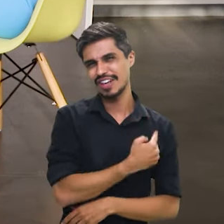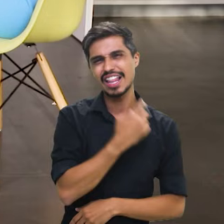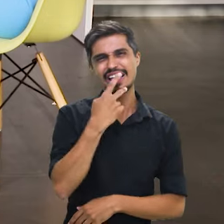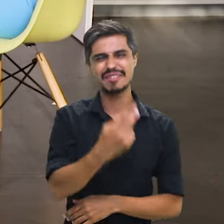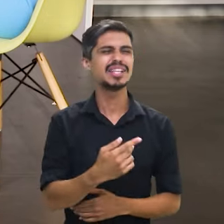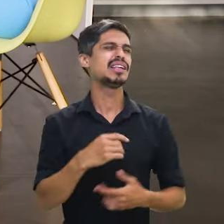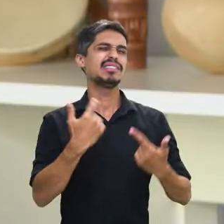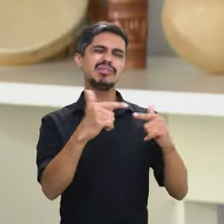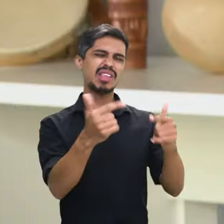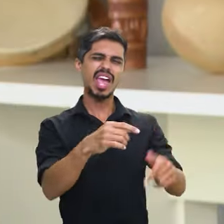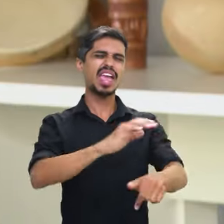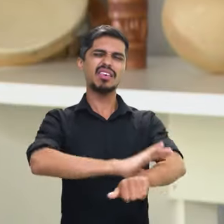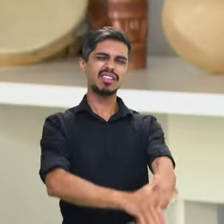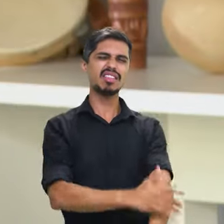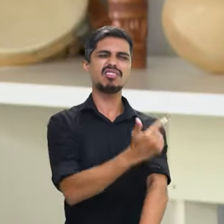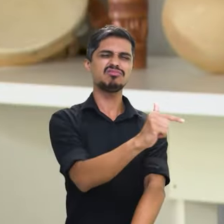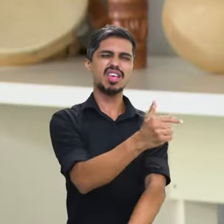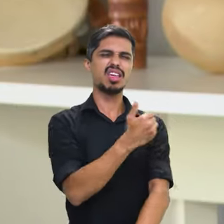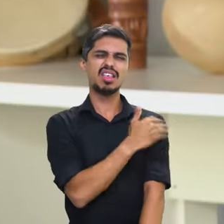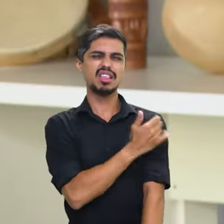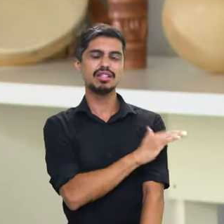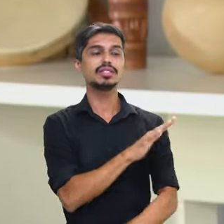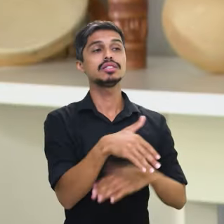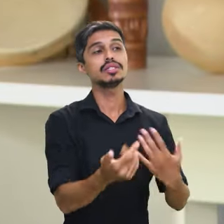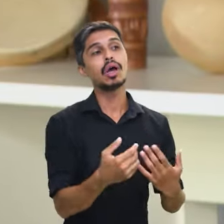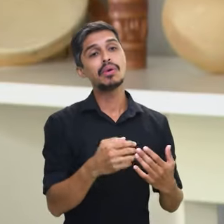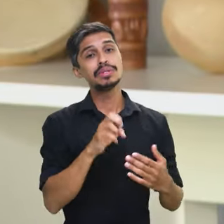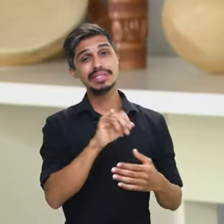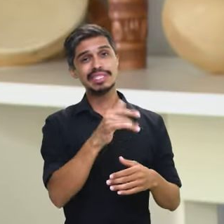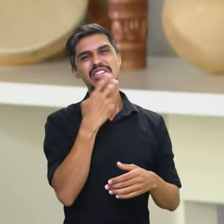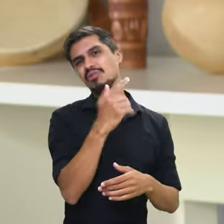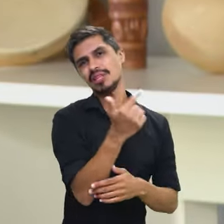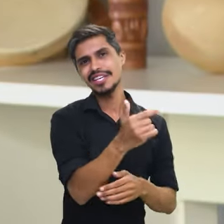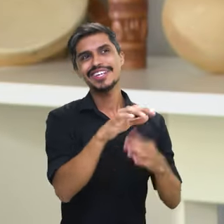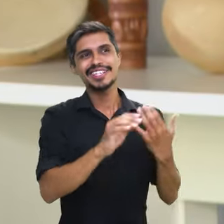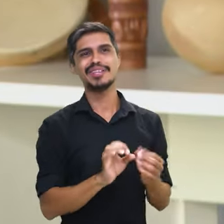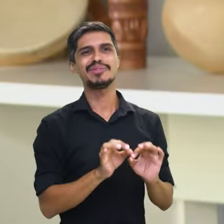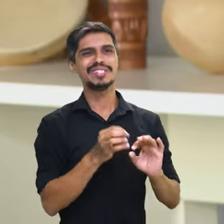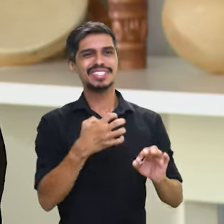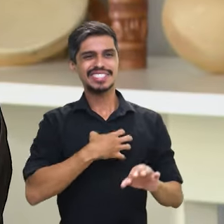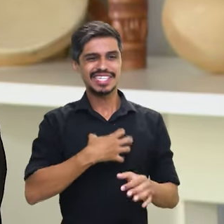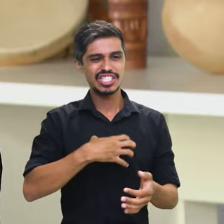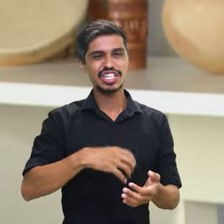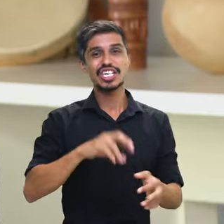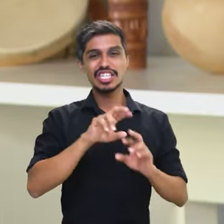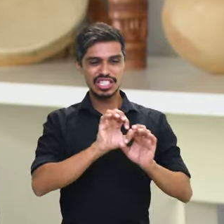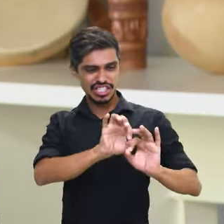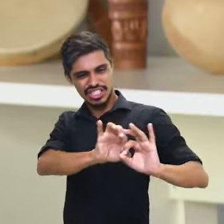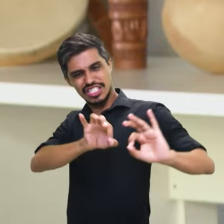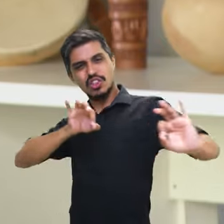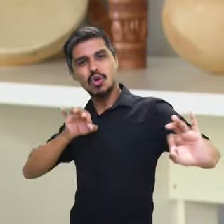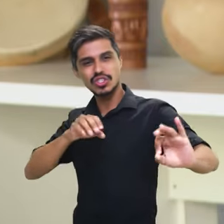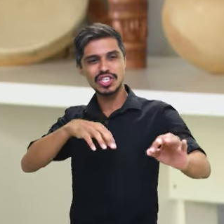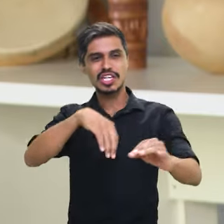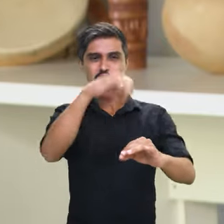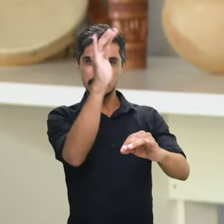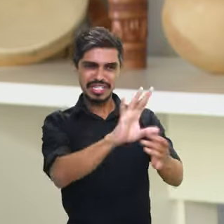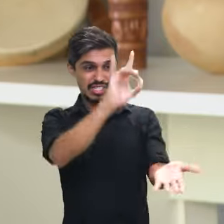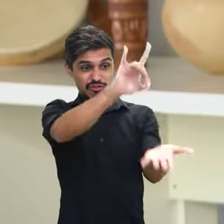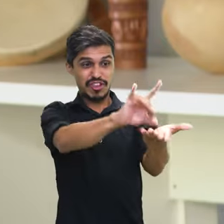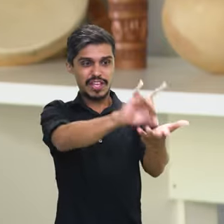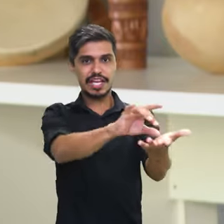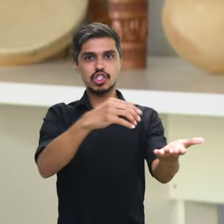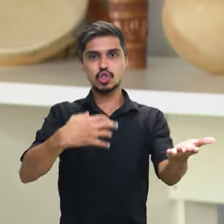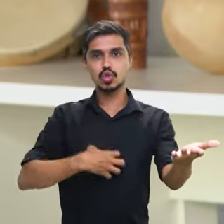preconceito nem racismo. Com isso, ficou um gap, ficou uma distância entre o Brasil real e o que nós falamos. Nós não somos uma